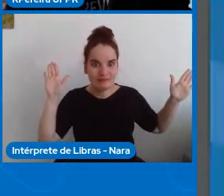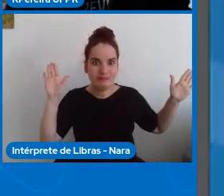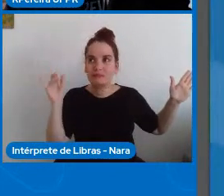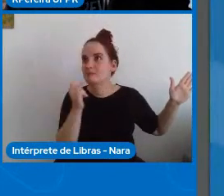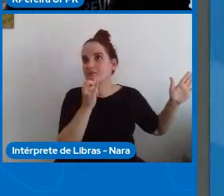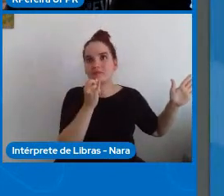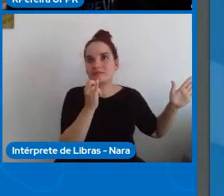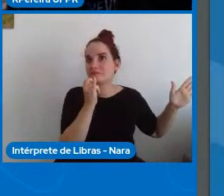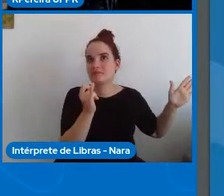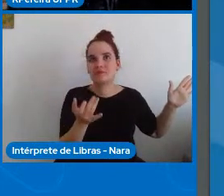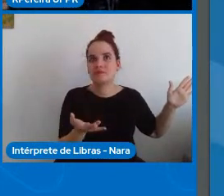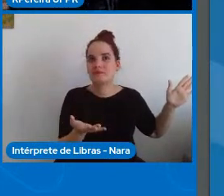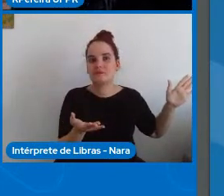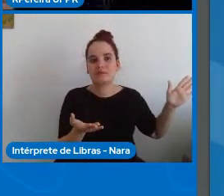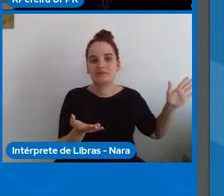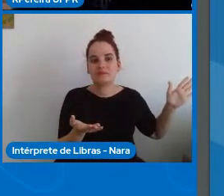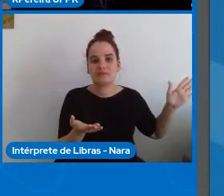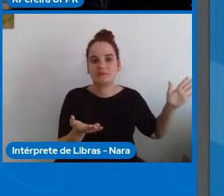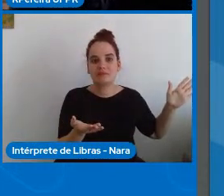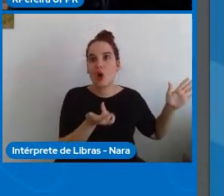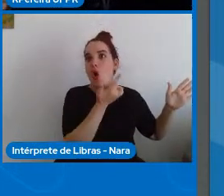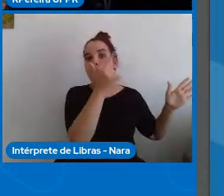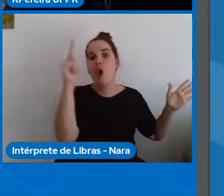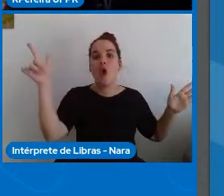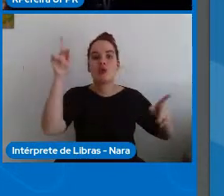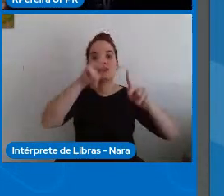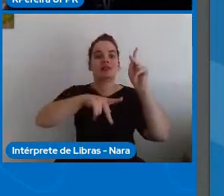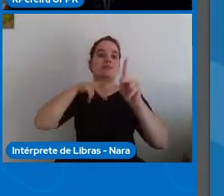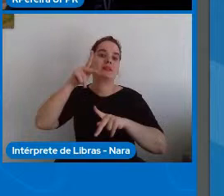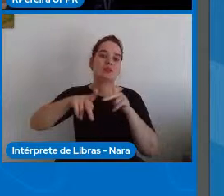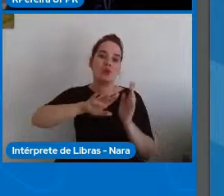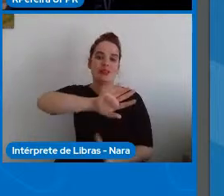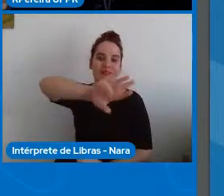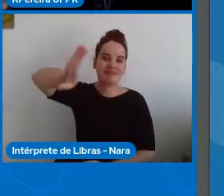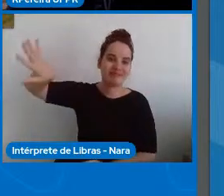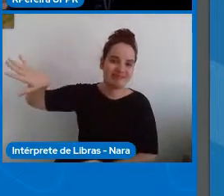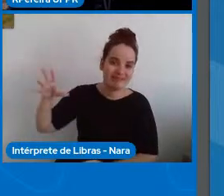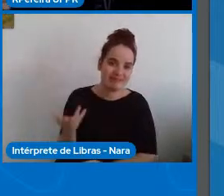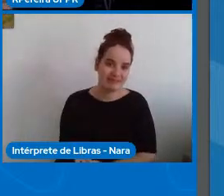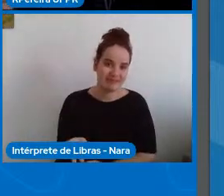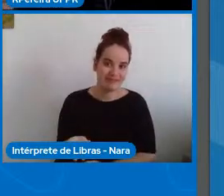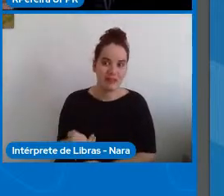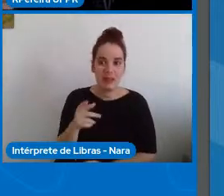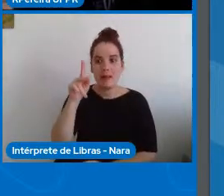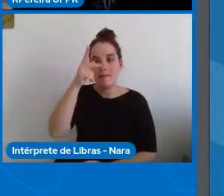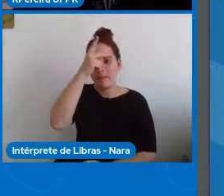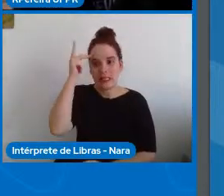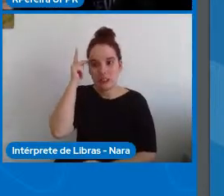as pessoas que nós trabalhamos e que nós formamos na educação